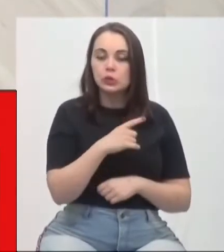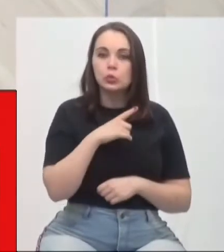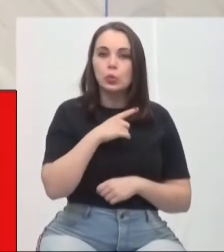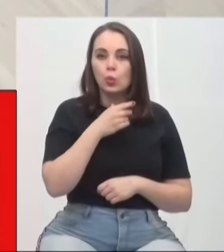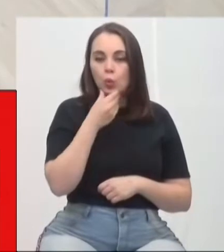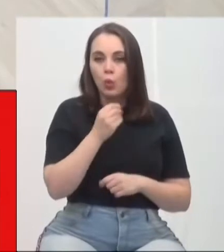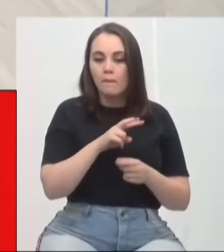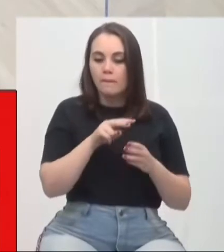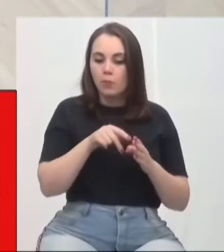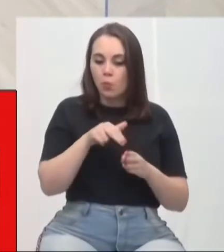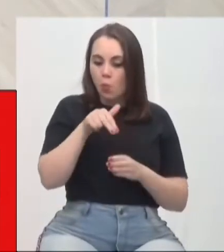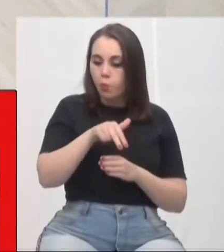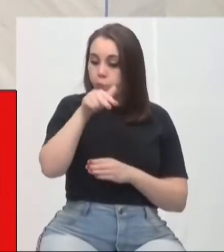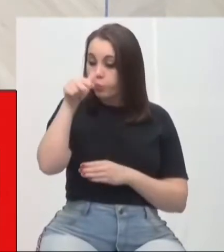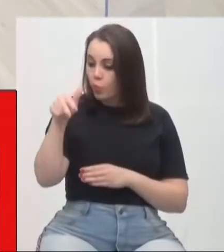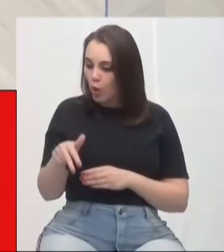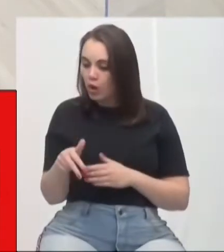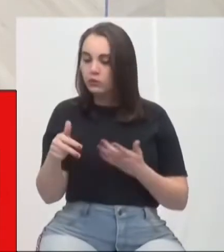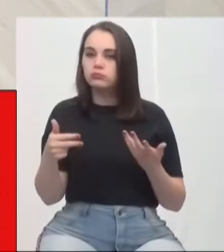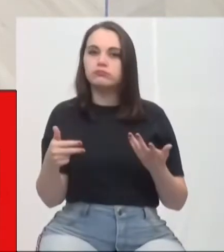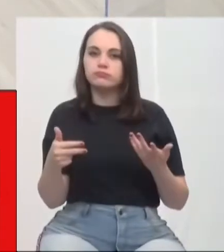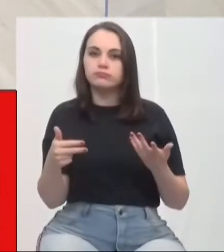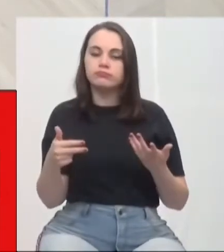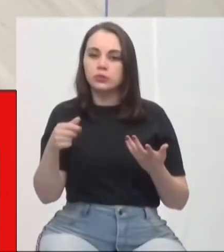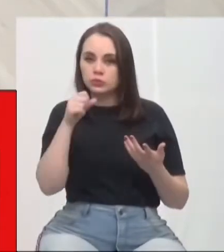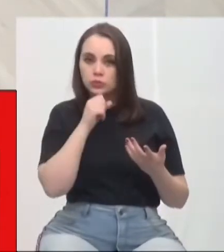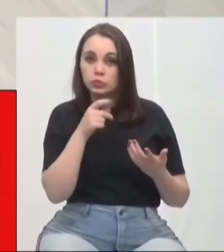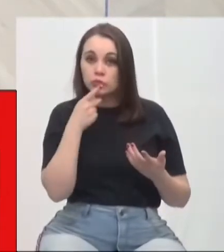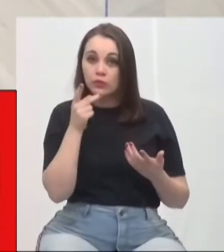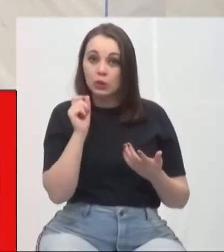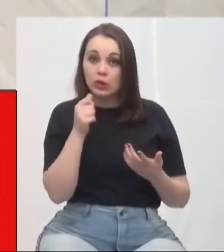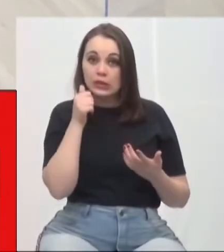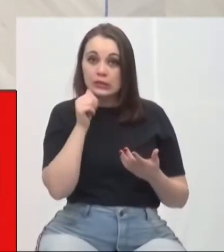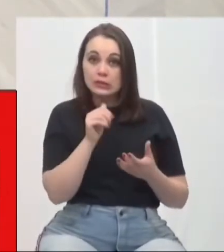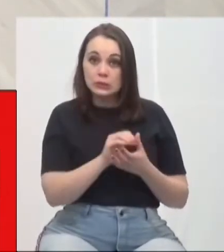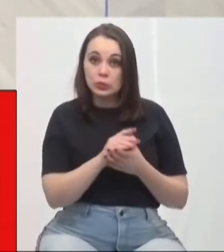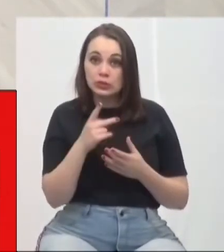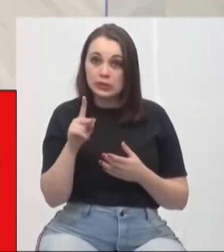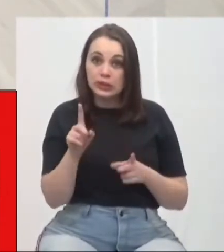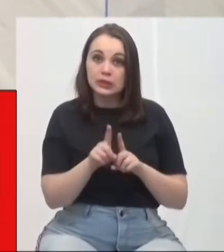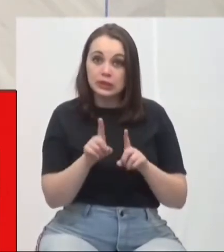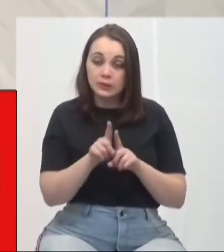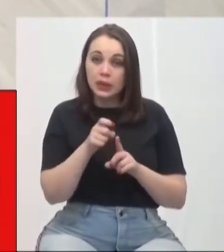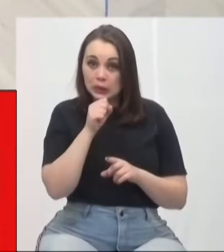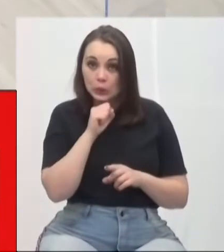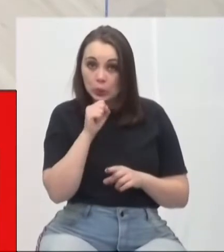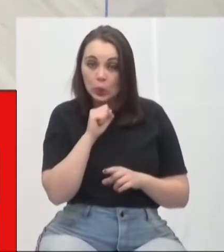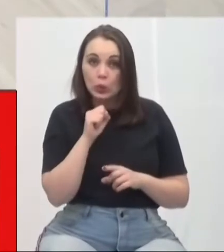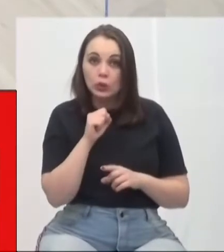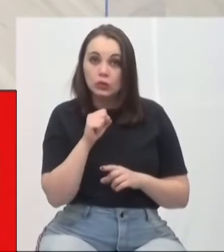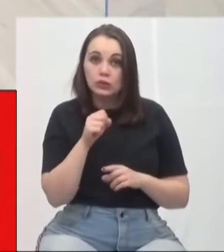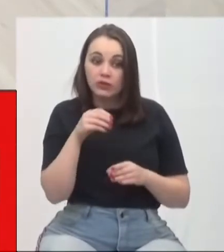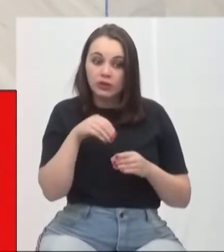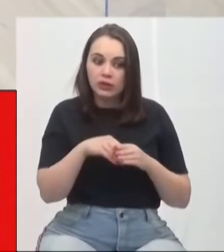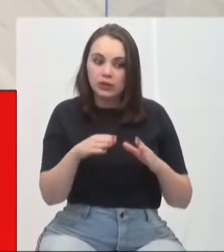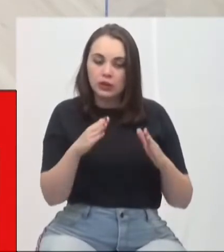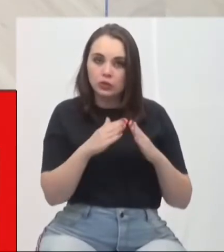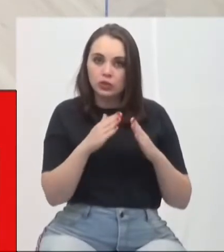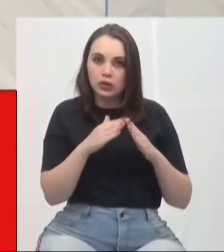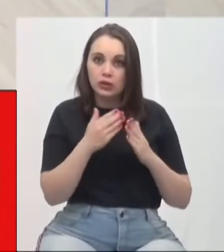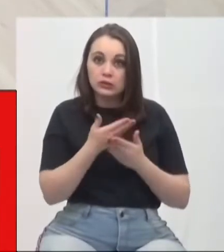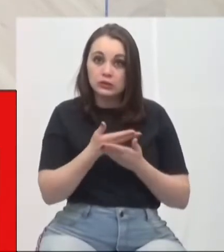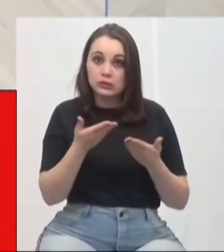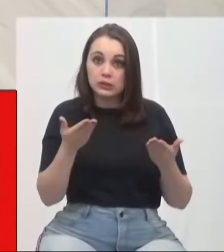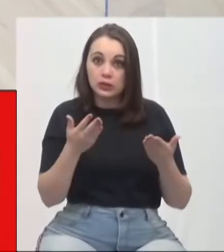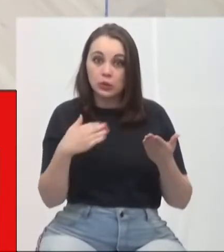homem havia pulado o muro da residência. O idoso relatou que sua esposa, que também é idosa, estava dentro da morada. Com isso,